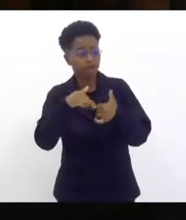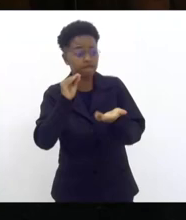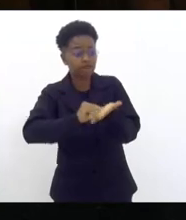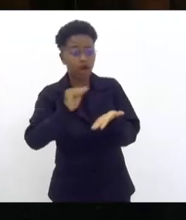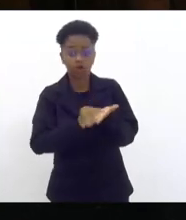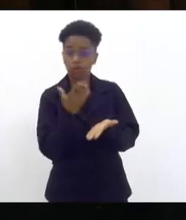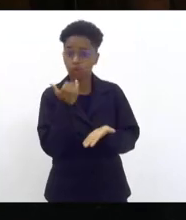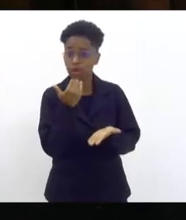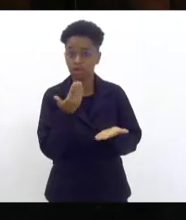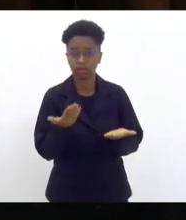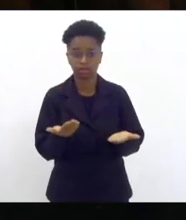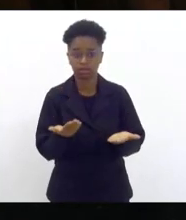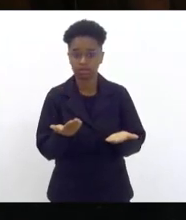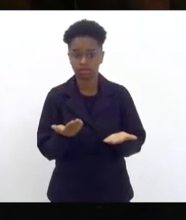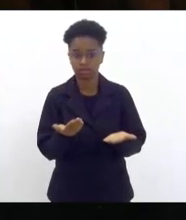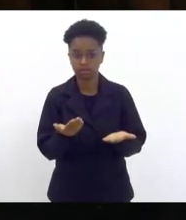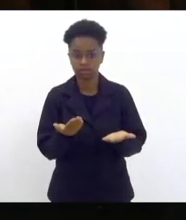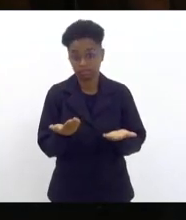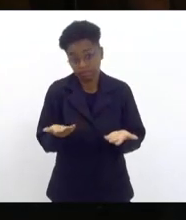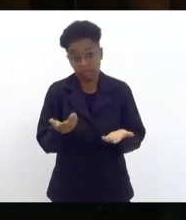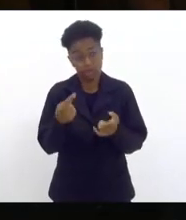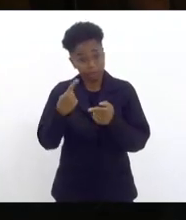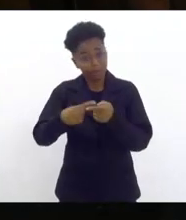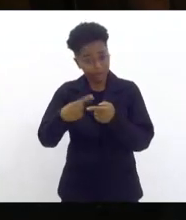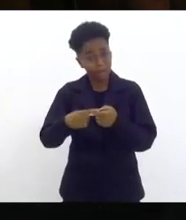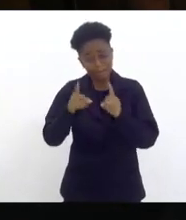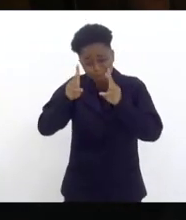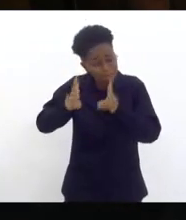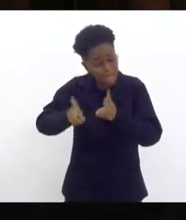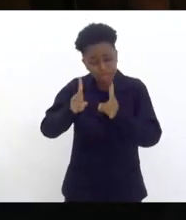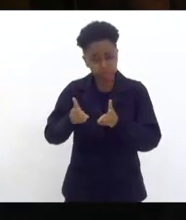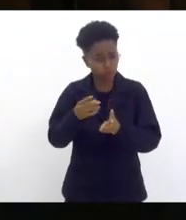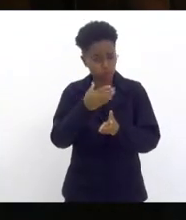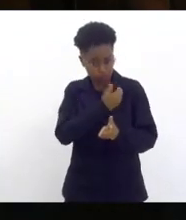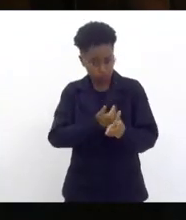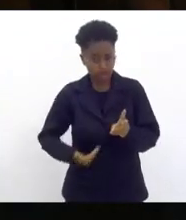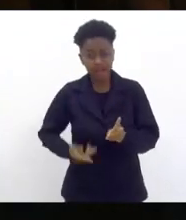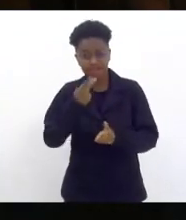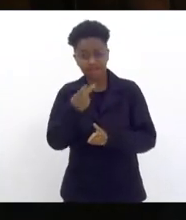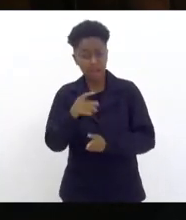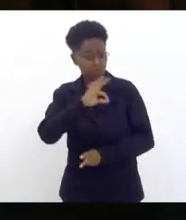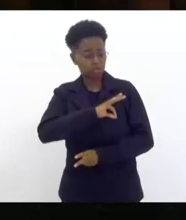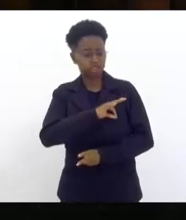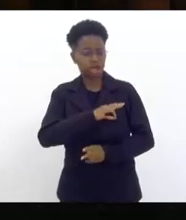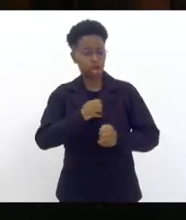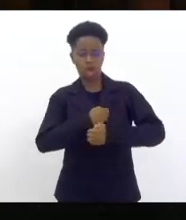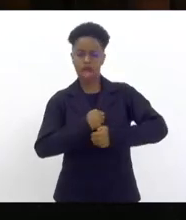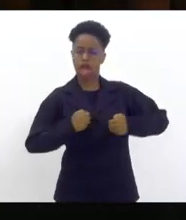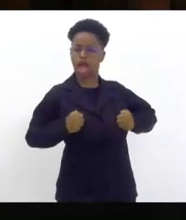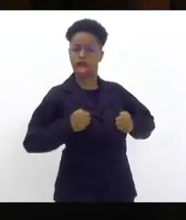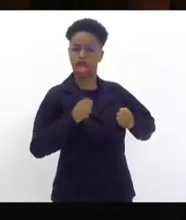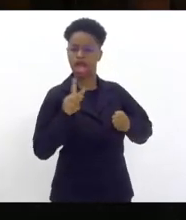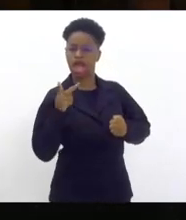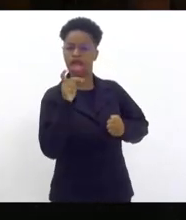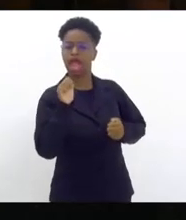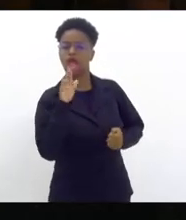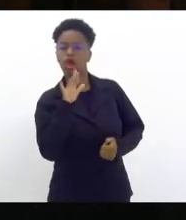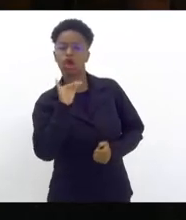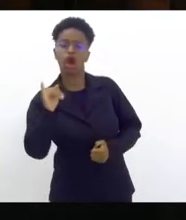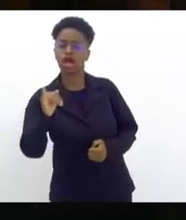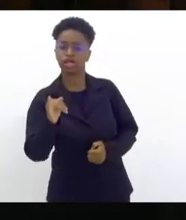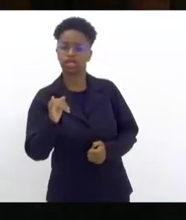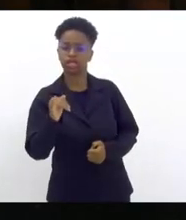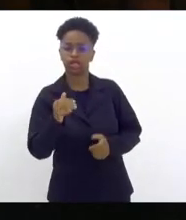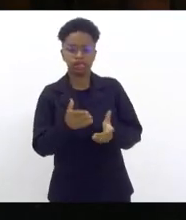de comida no prato. Porque esse o mesmo governo que fica chamando o policial de herói para botar ele como bucha de